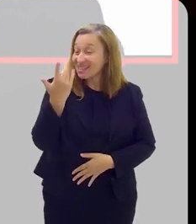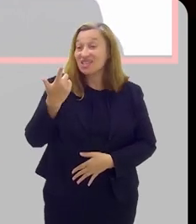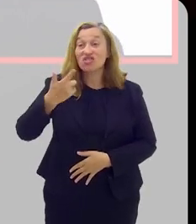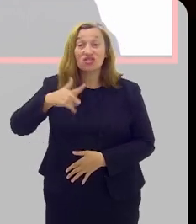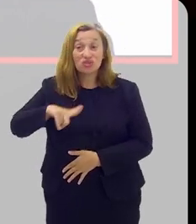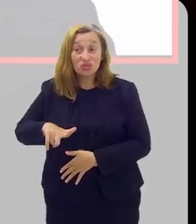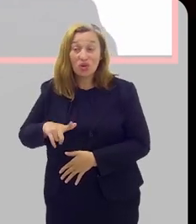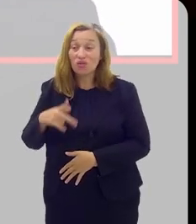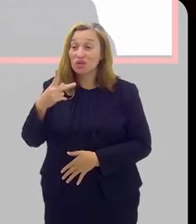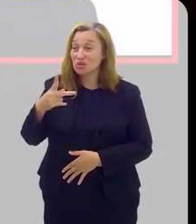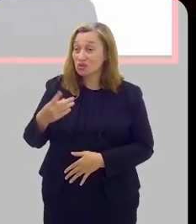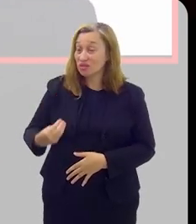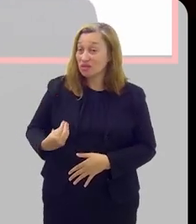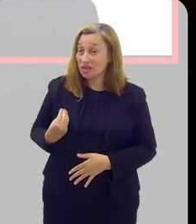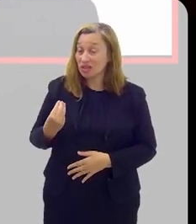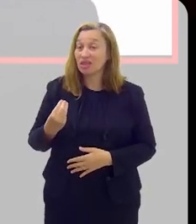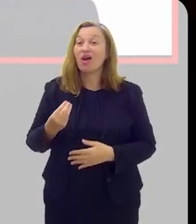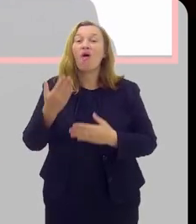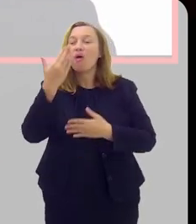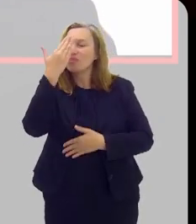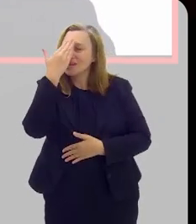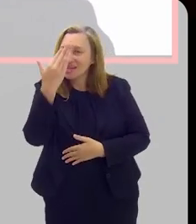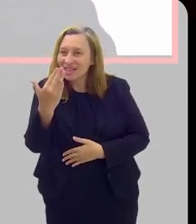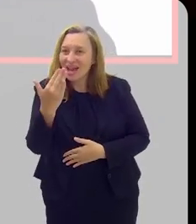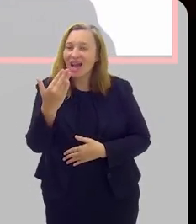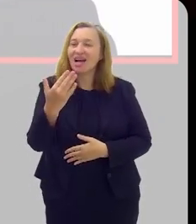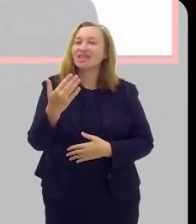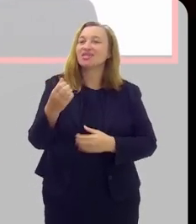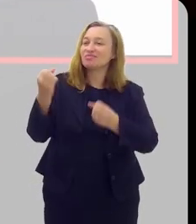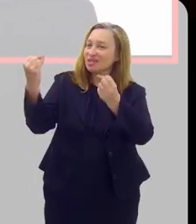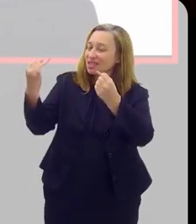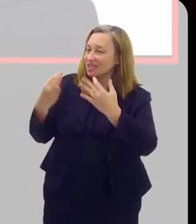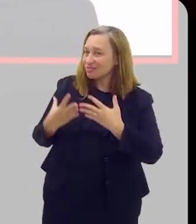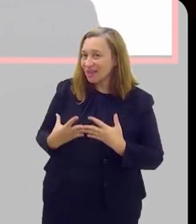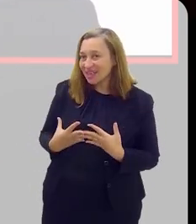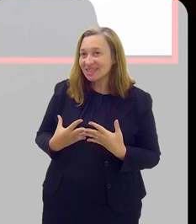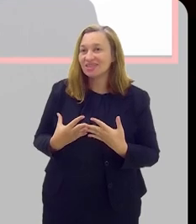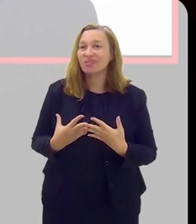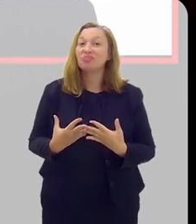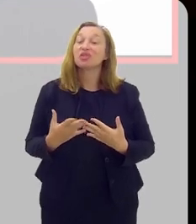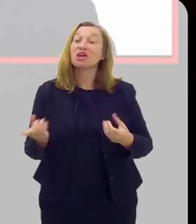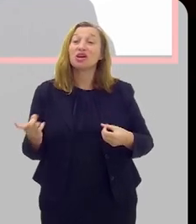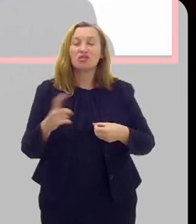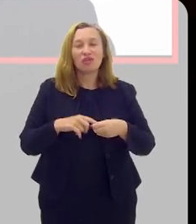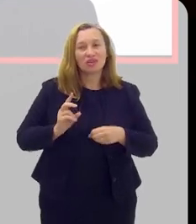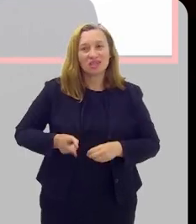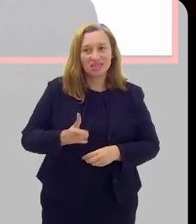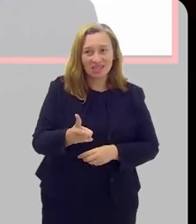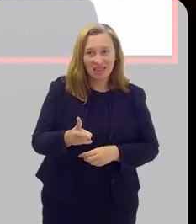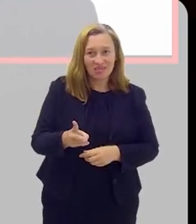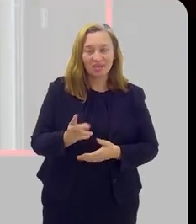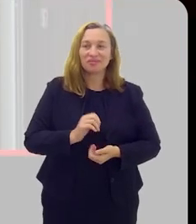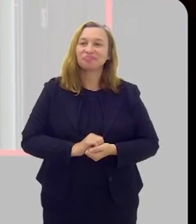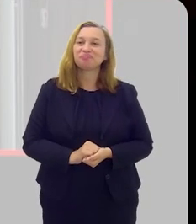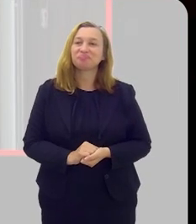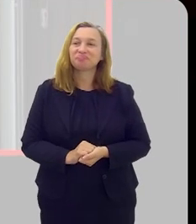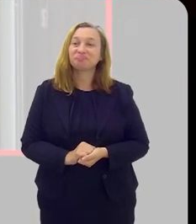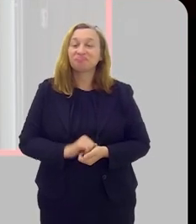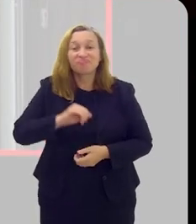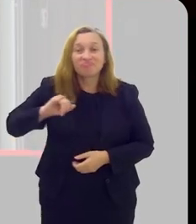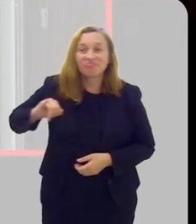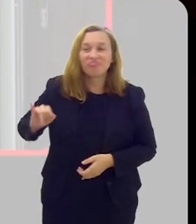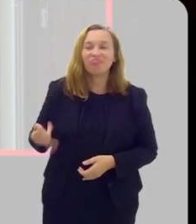agradecer mais uma vez a sua participação, muito obrigada, obrigada pelos esclarecimentos e volte sempre para a gente